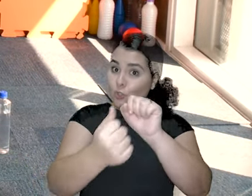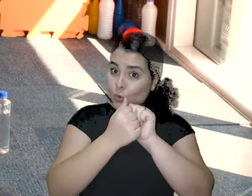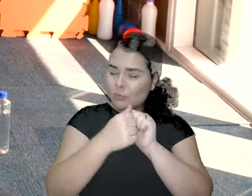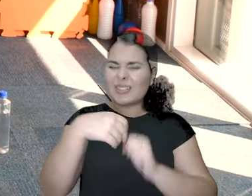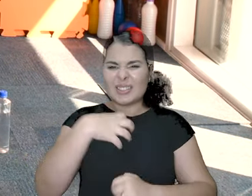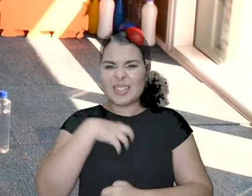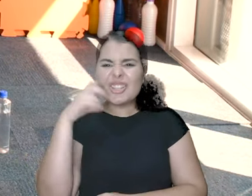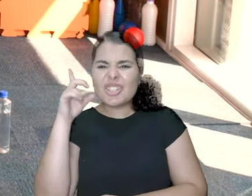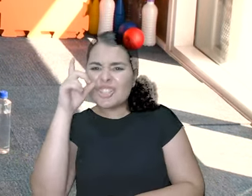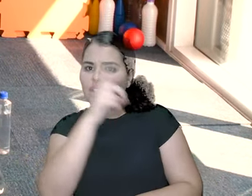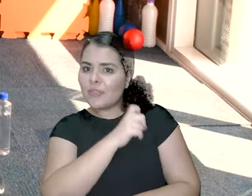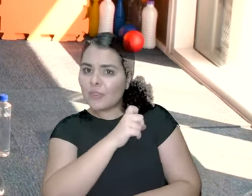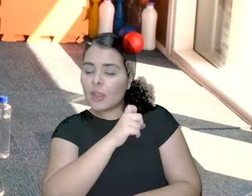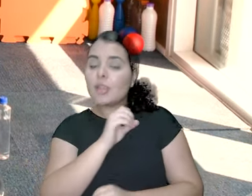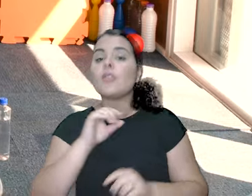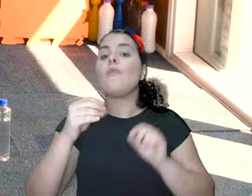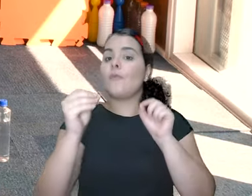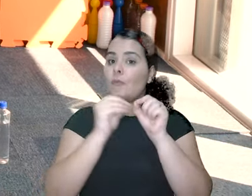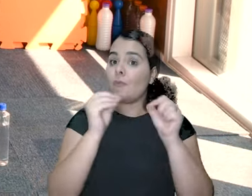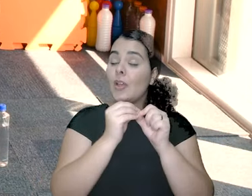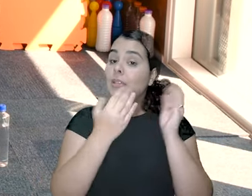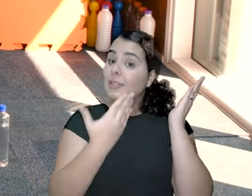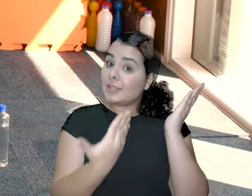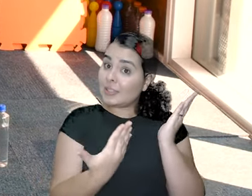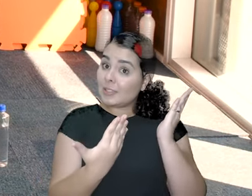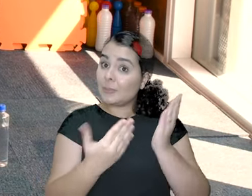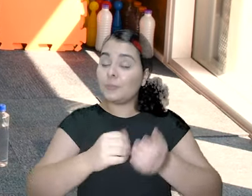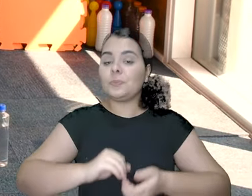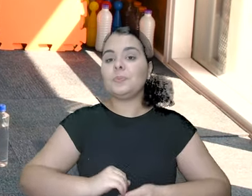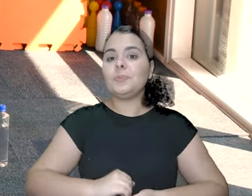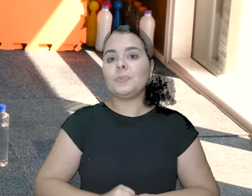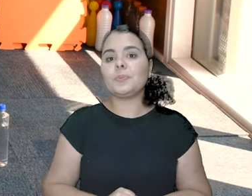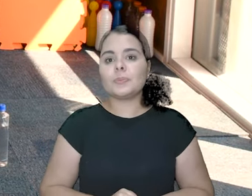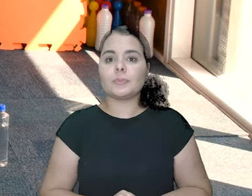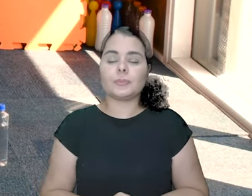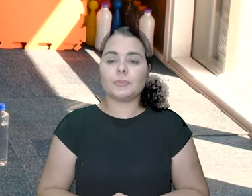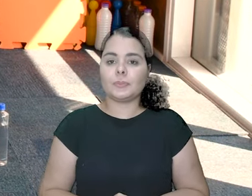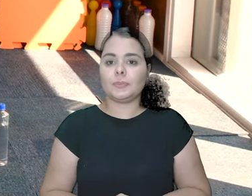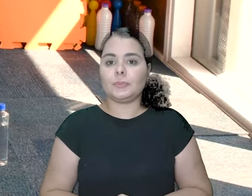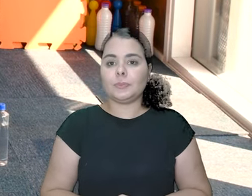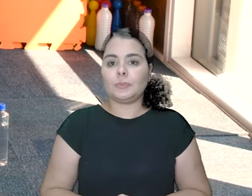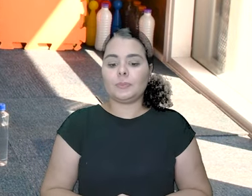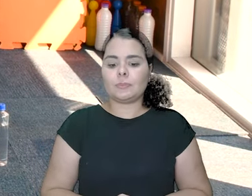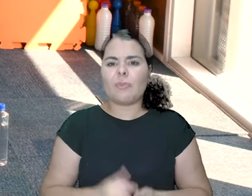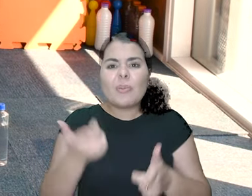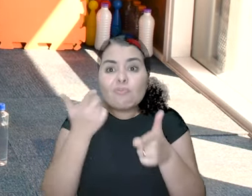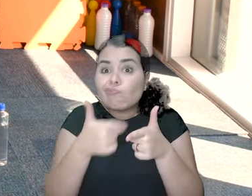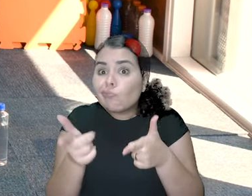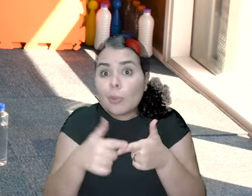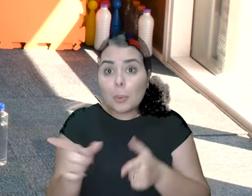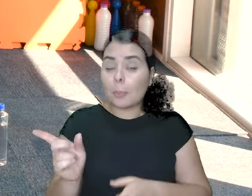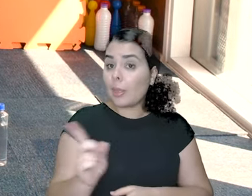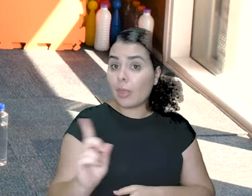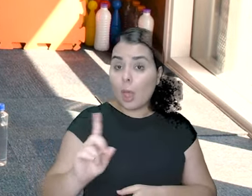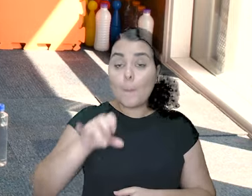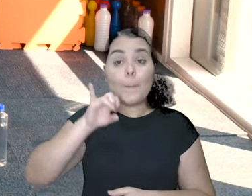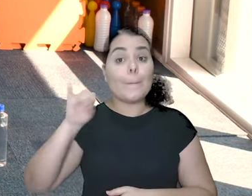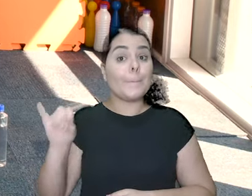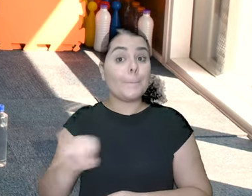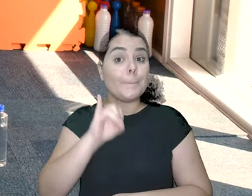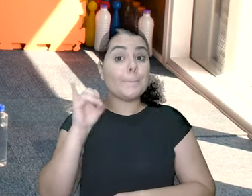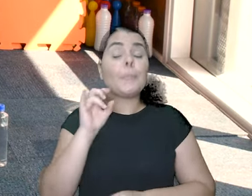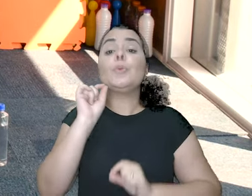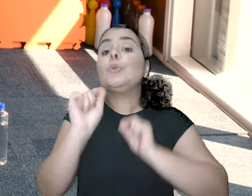Pode começar. Tá difícil? A gente apoia o pé e faz com apoio. Não tem